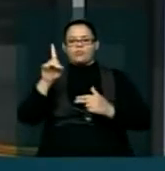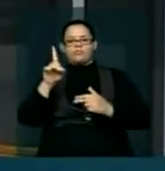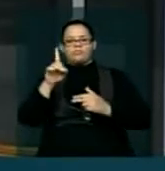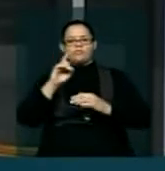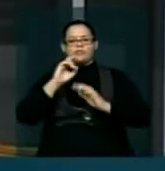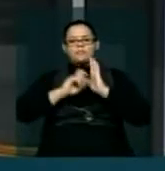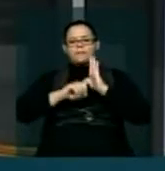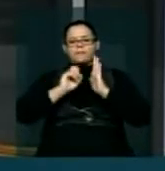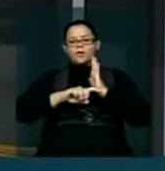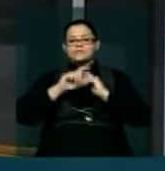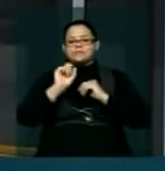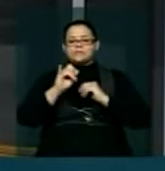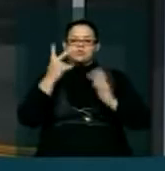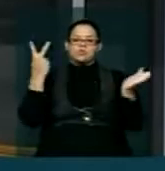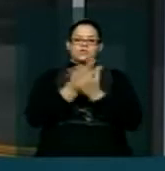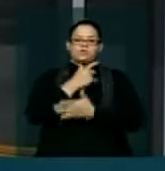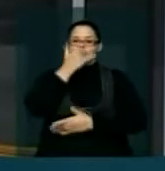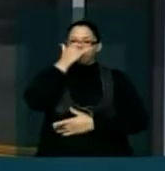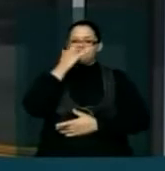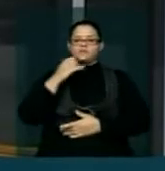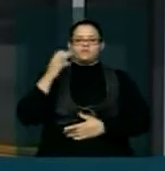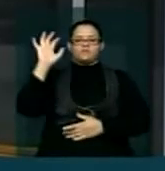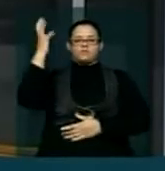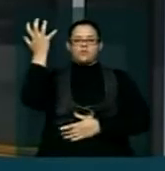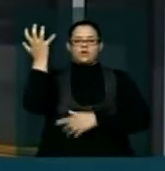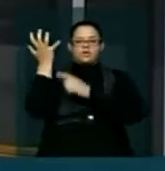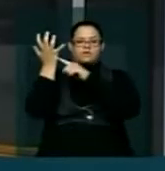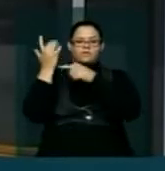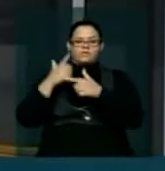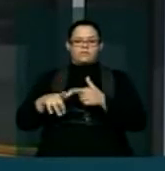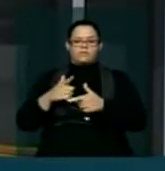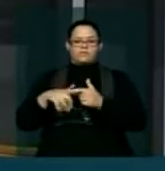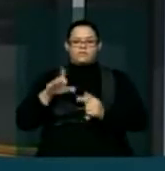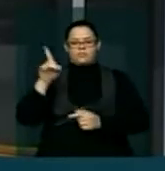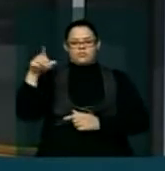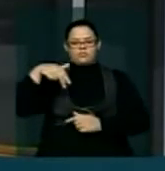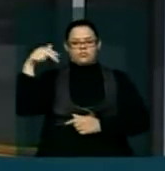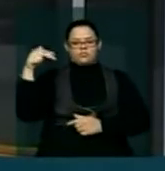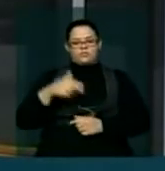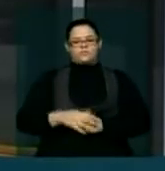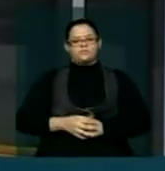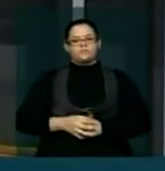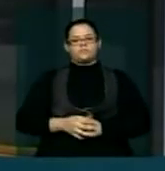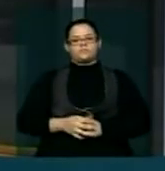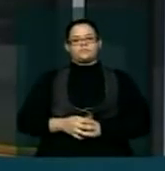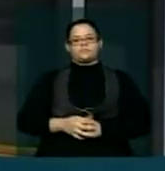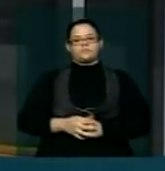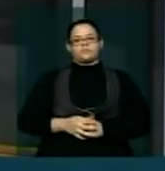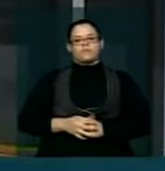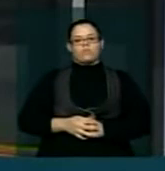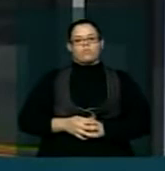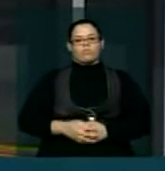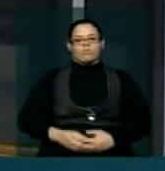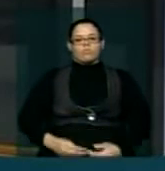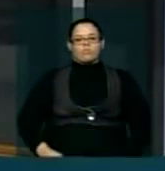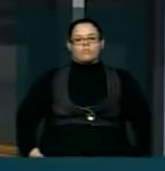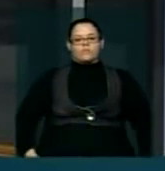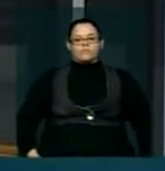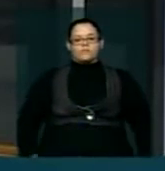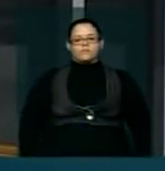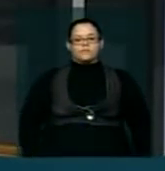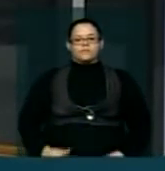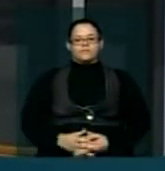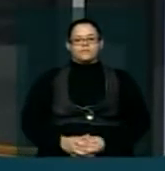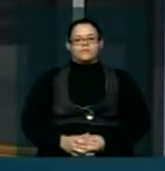climático extremo como este. E na outra ponta, a conclusão do projeto de transposição de águas do Rio São Francisco. Sem que esse binômio seja